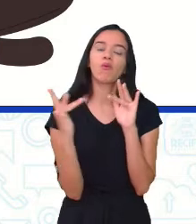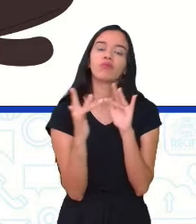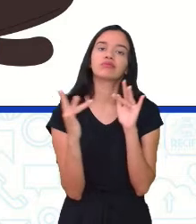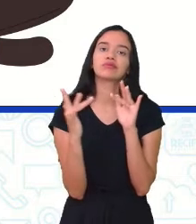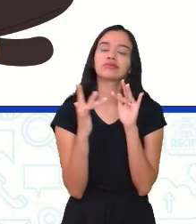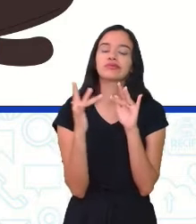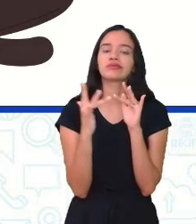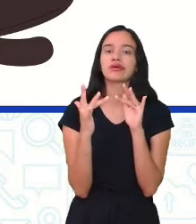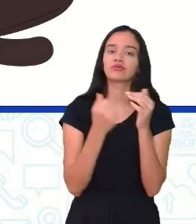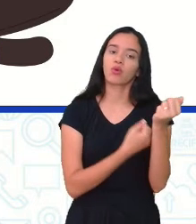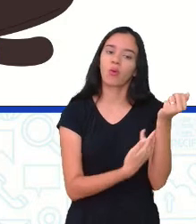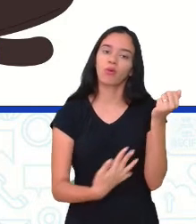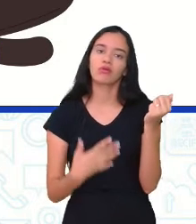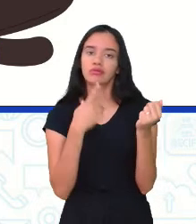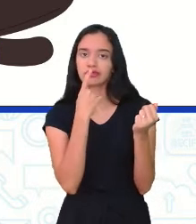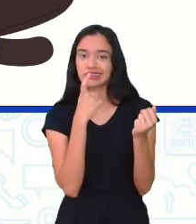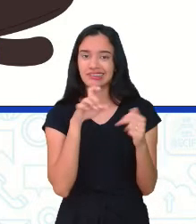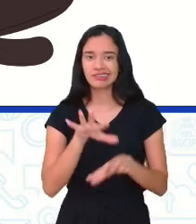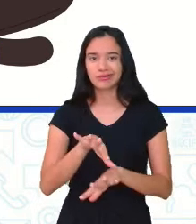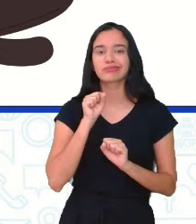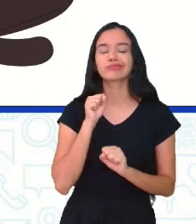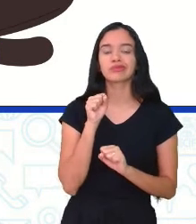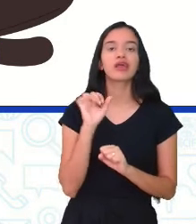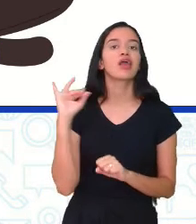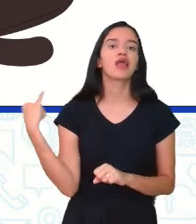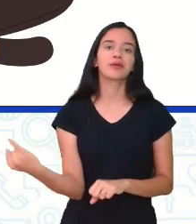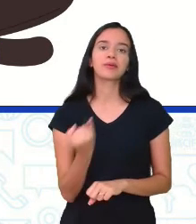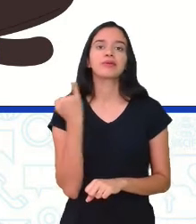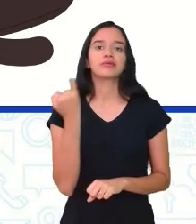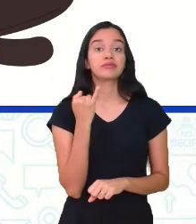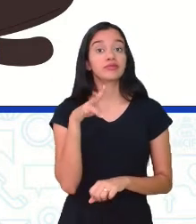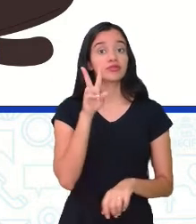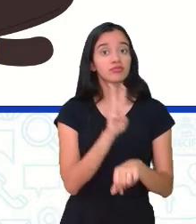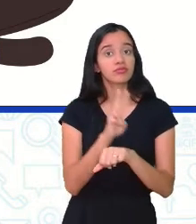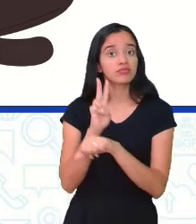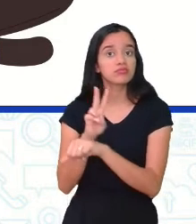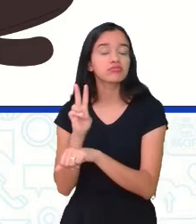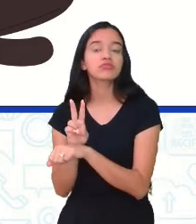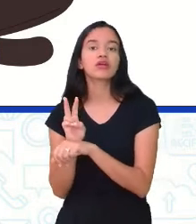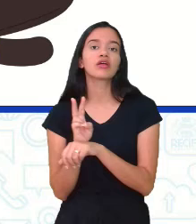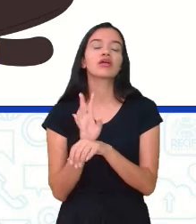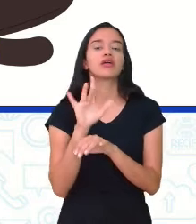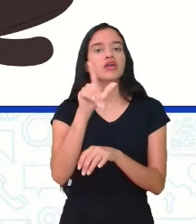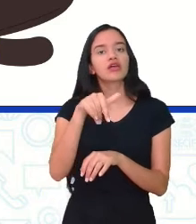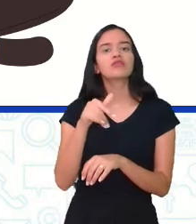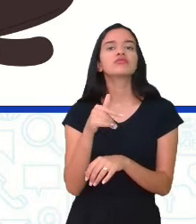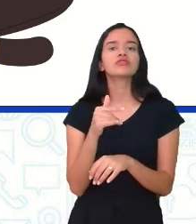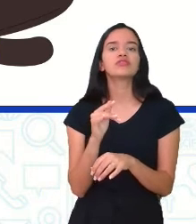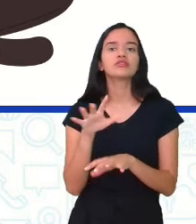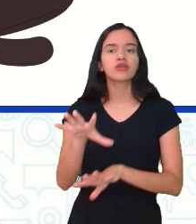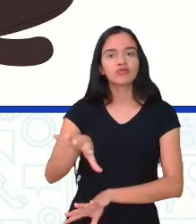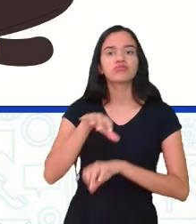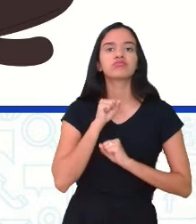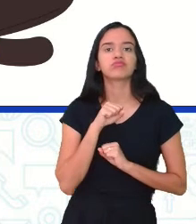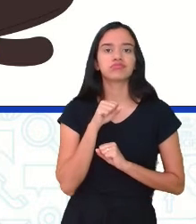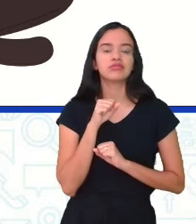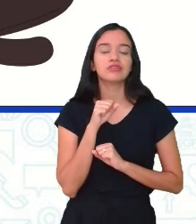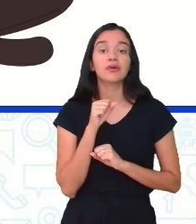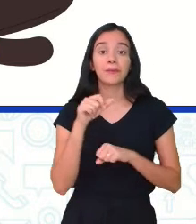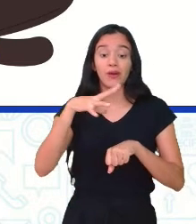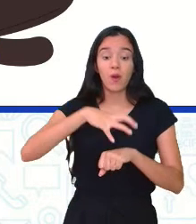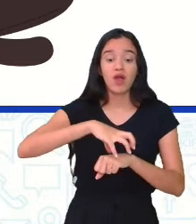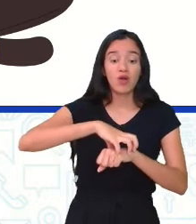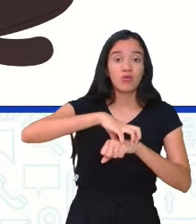contaminado. Então, é importante que você tenha esse cuidado. É só dessa forma que você vai ser contaminado por uma